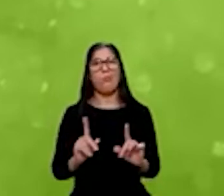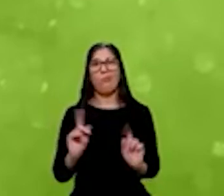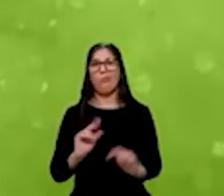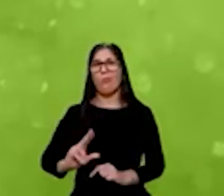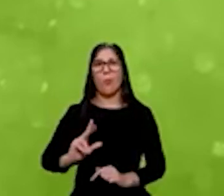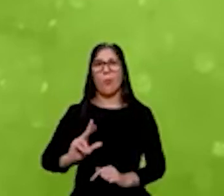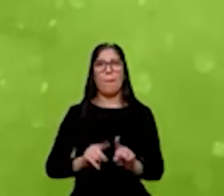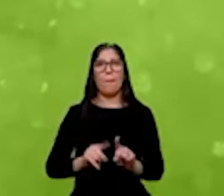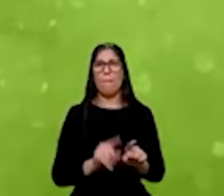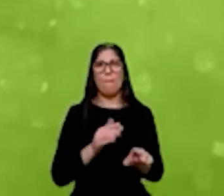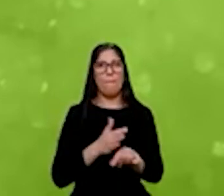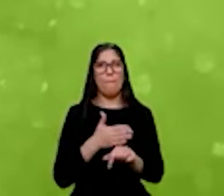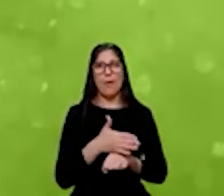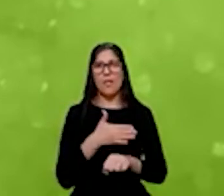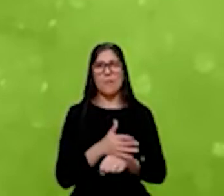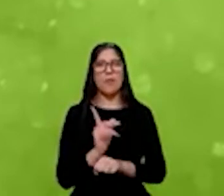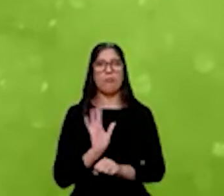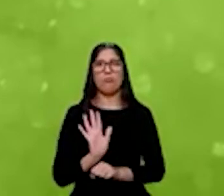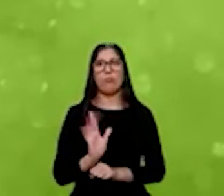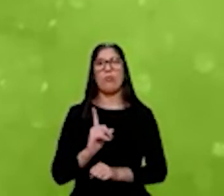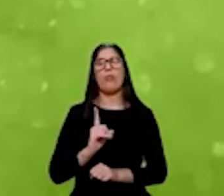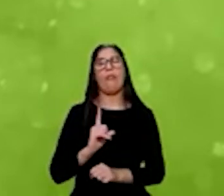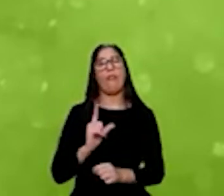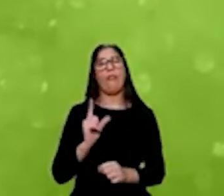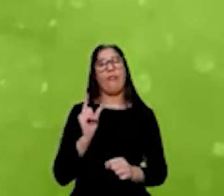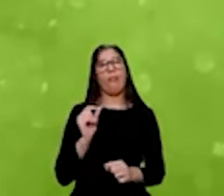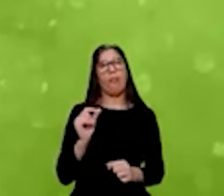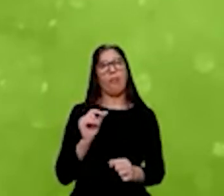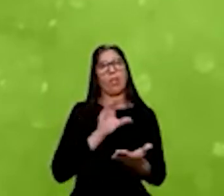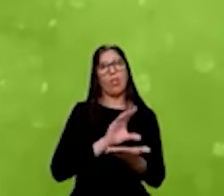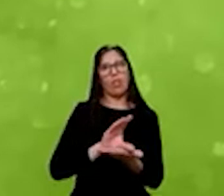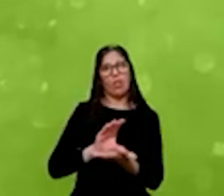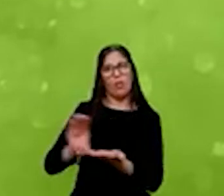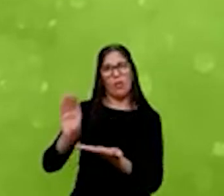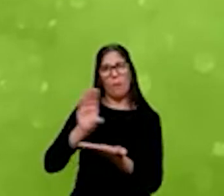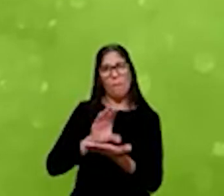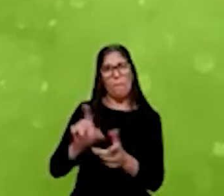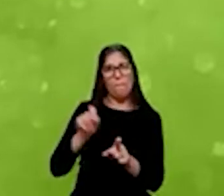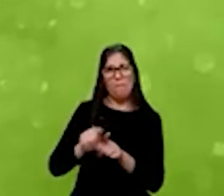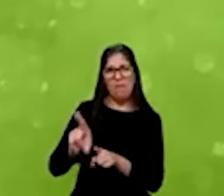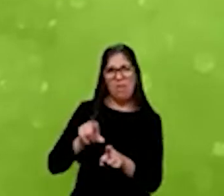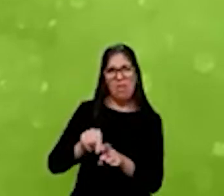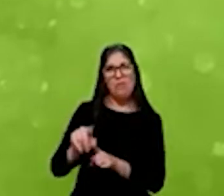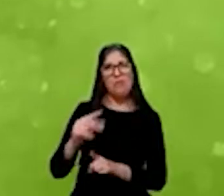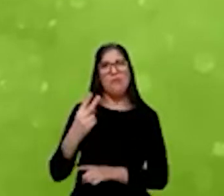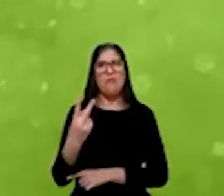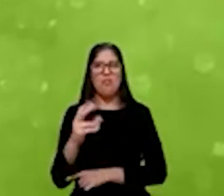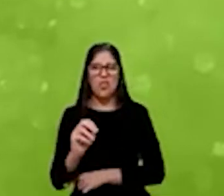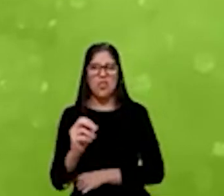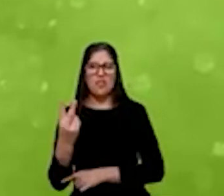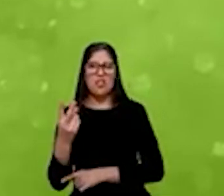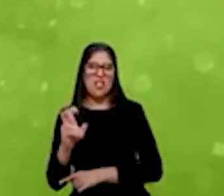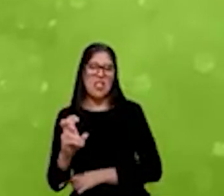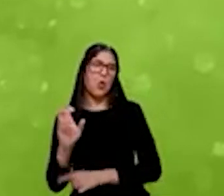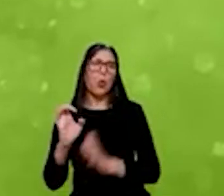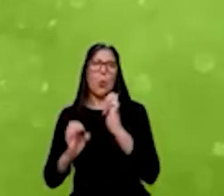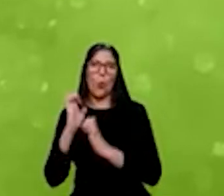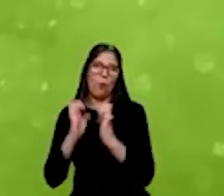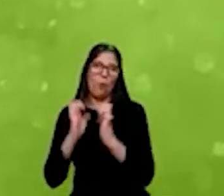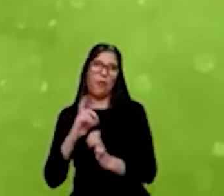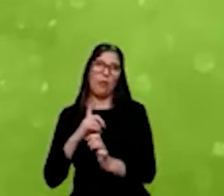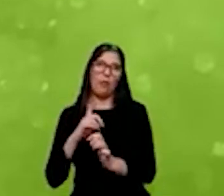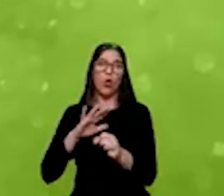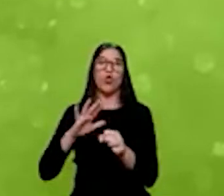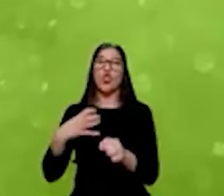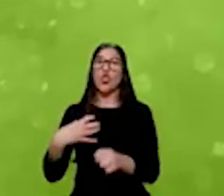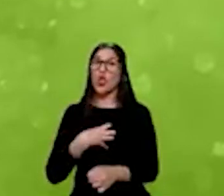ele financiar 20 a 25 empresas sustentáveis, e a missão deles